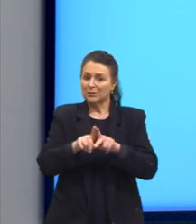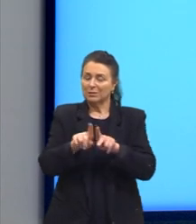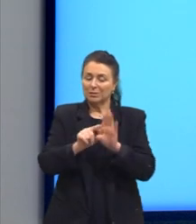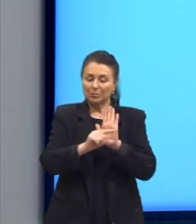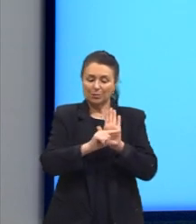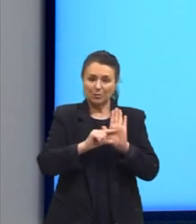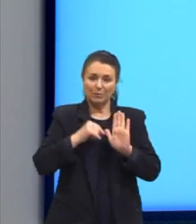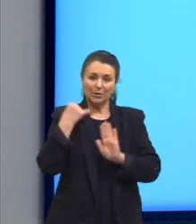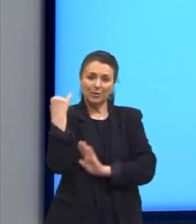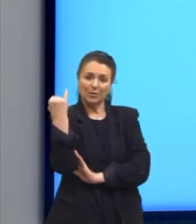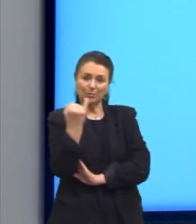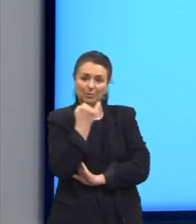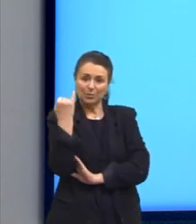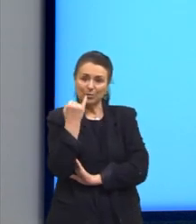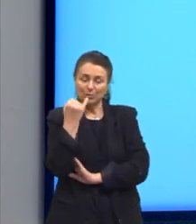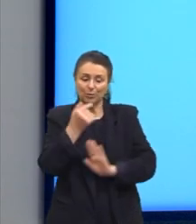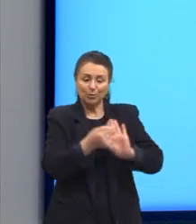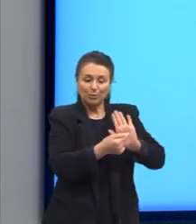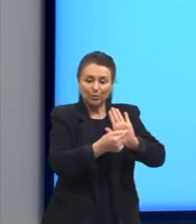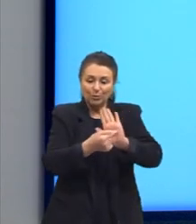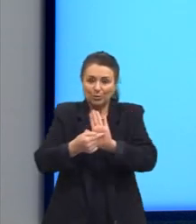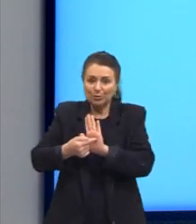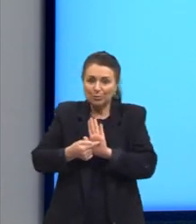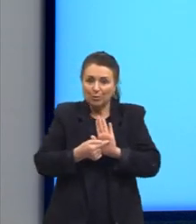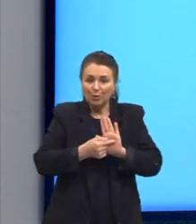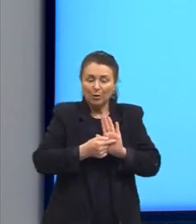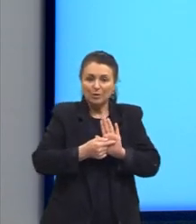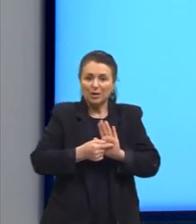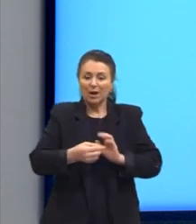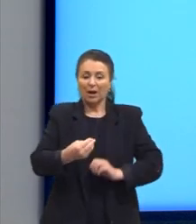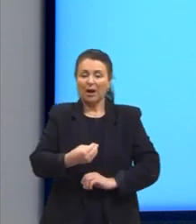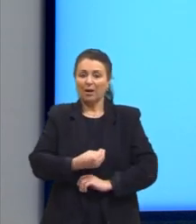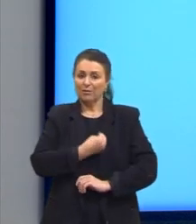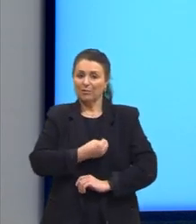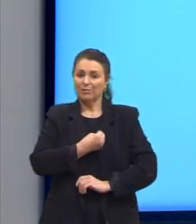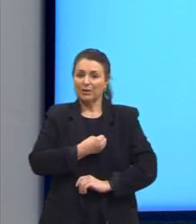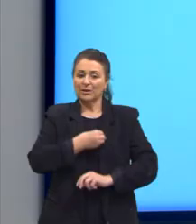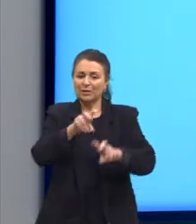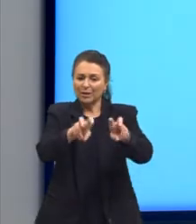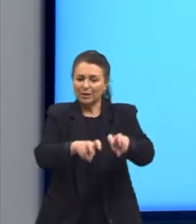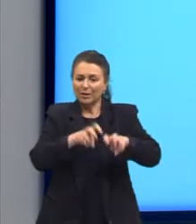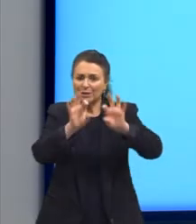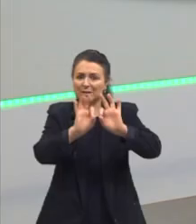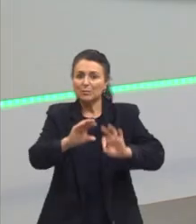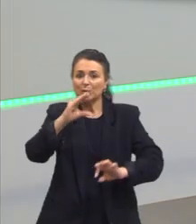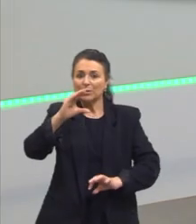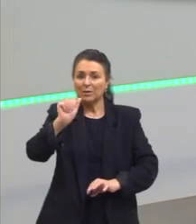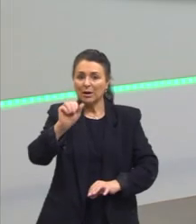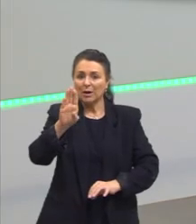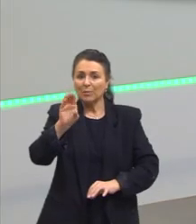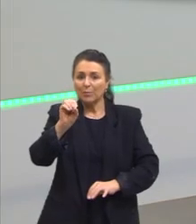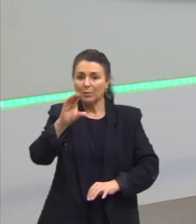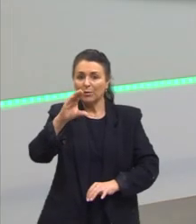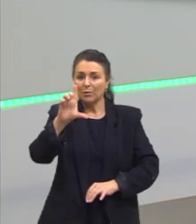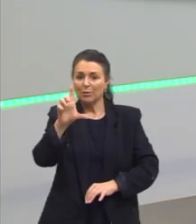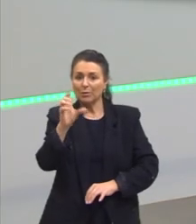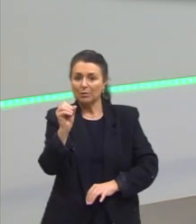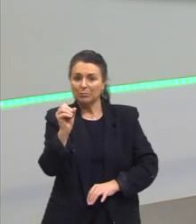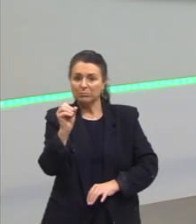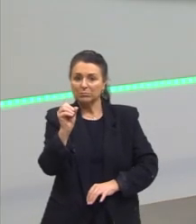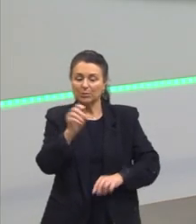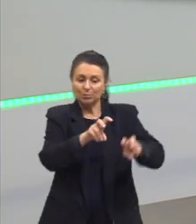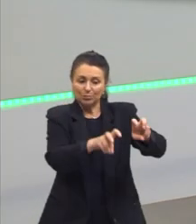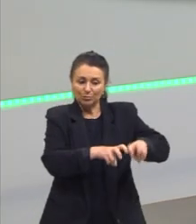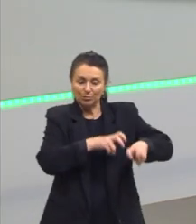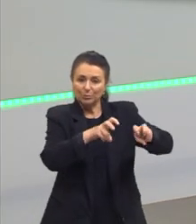super importante que trata a questão do caboclo. Como o cara lá, de São Paulo, do interior de São Paulo,